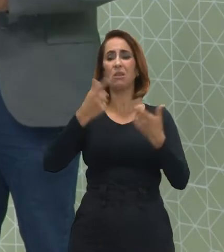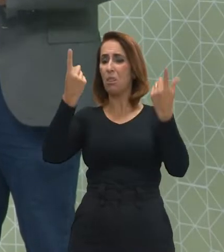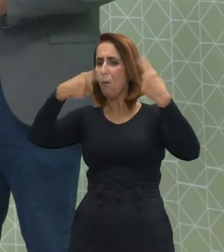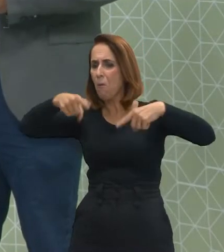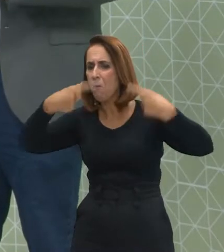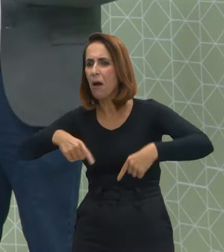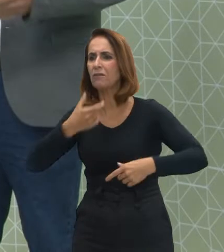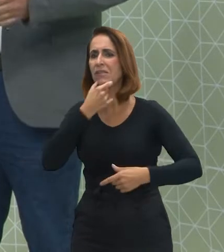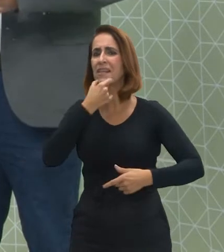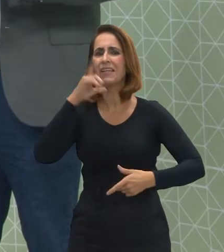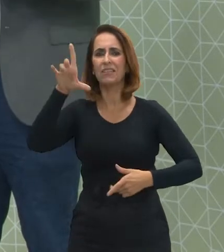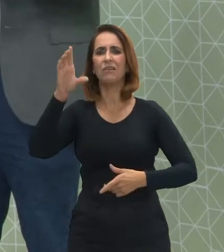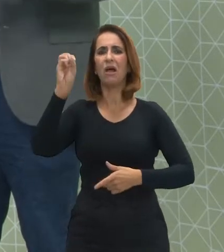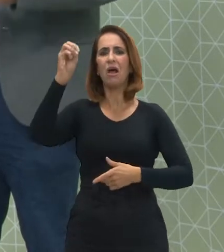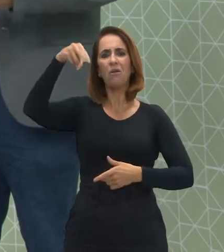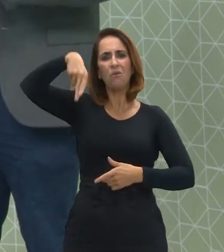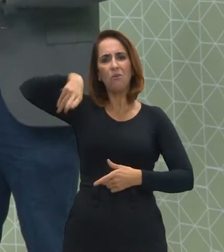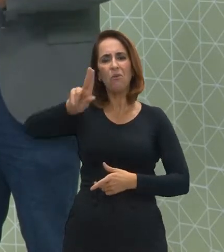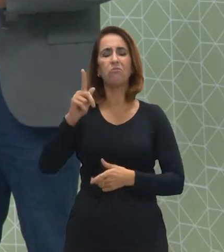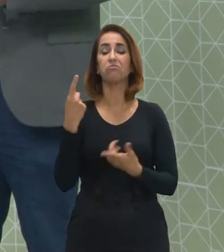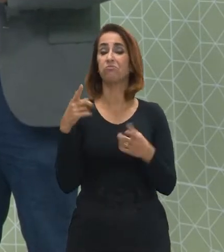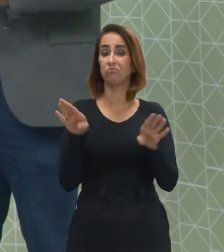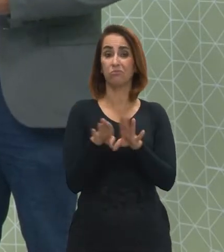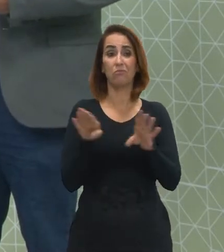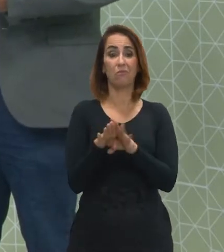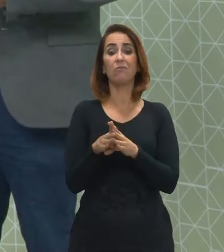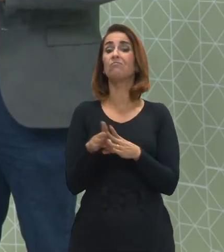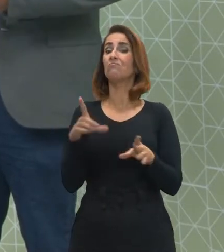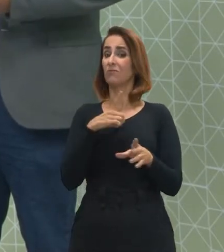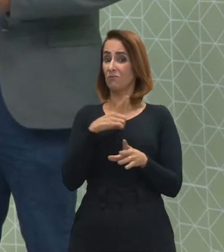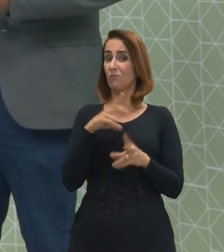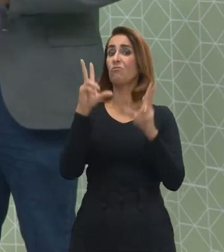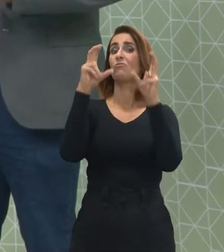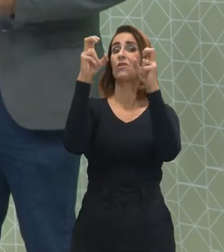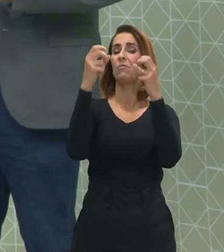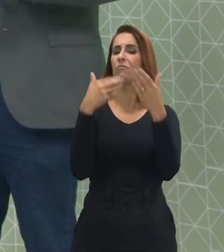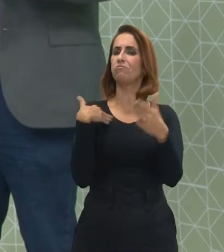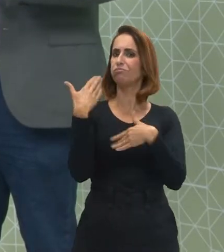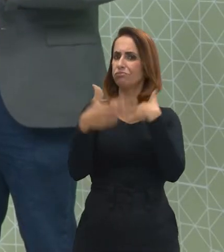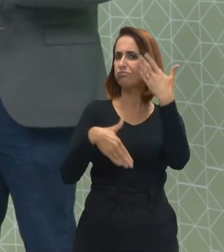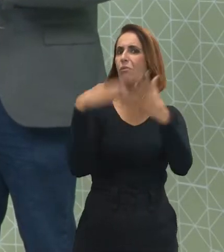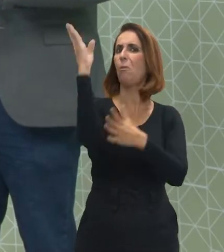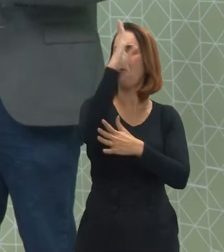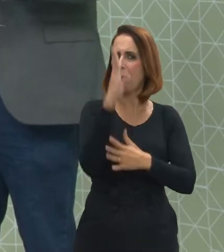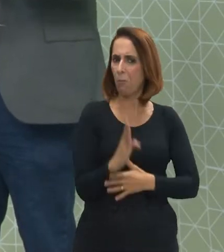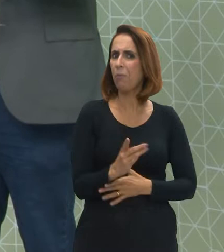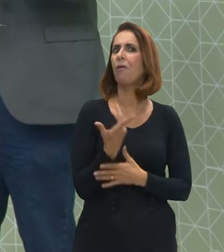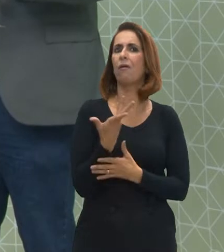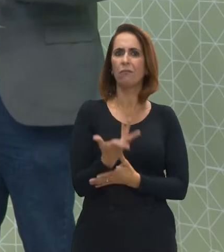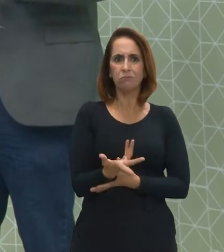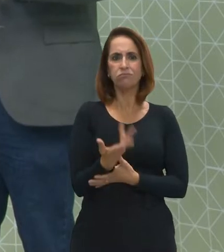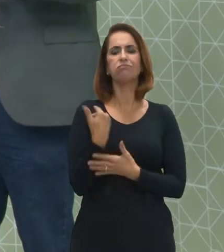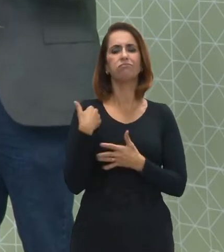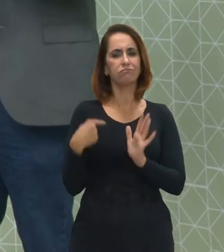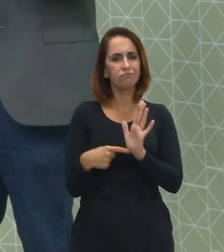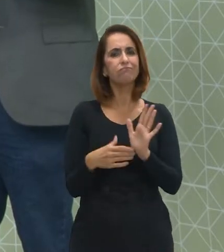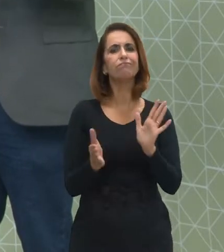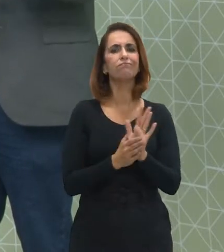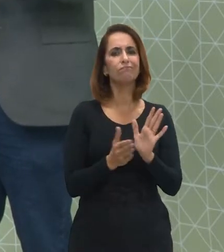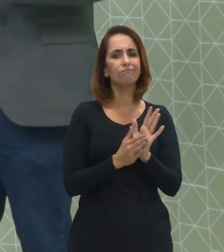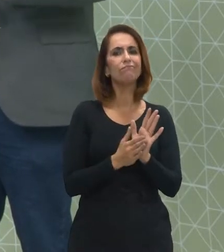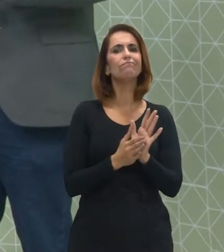internacionais, ONGs. Inclusive, tem sido um tema que tem levado o Brasil a ser